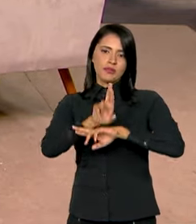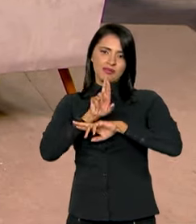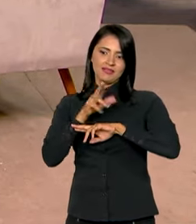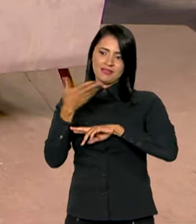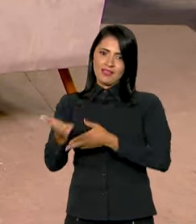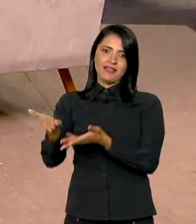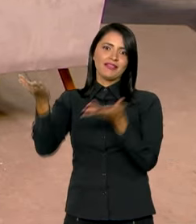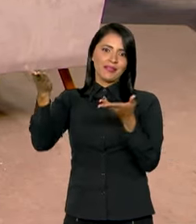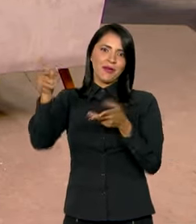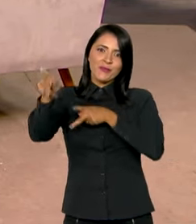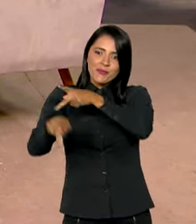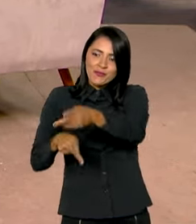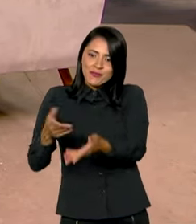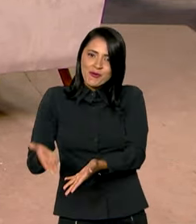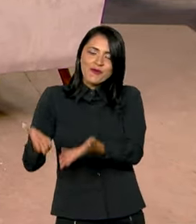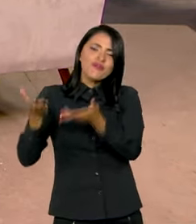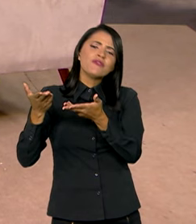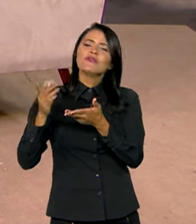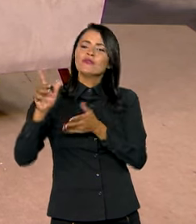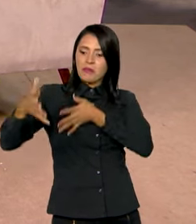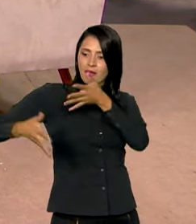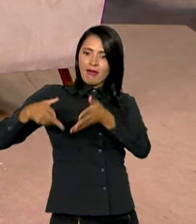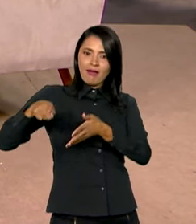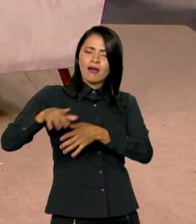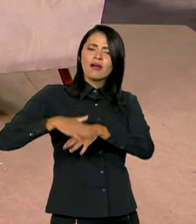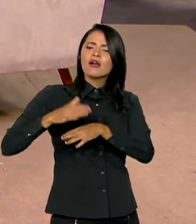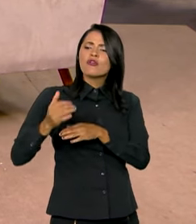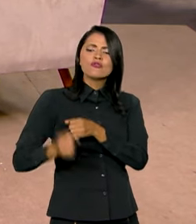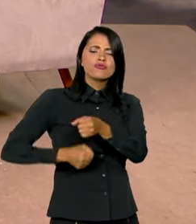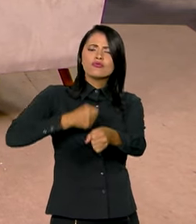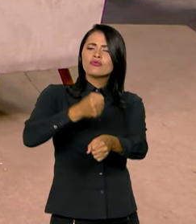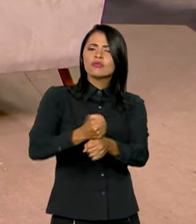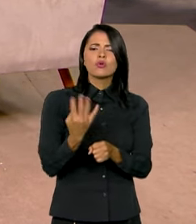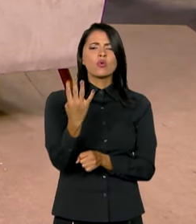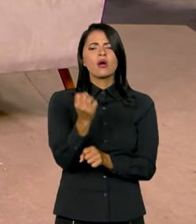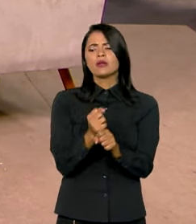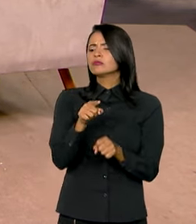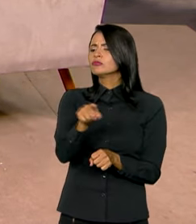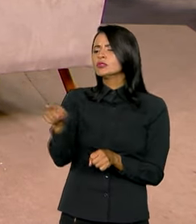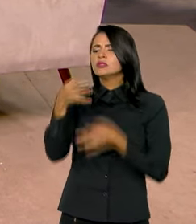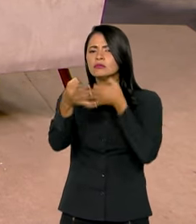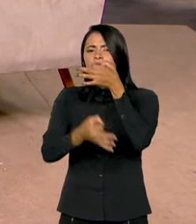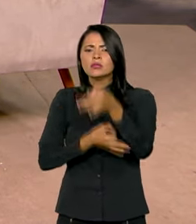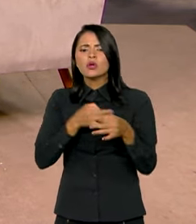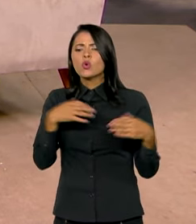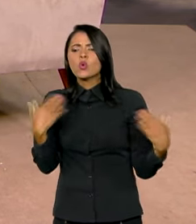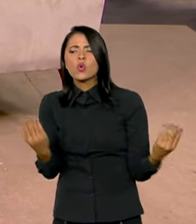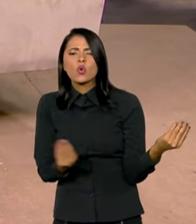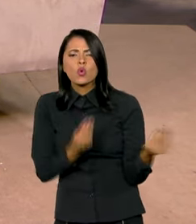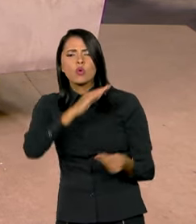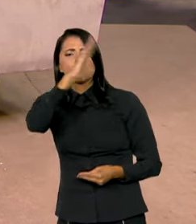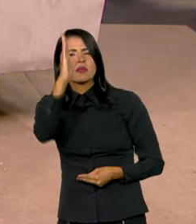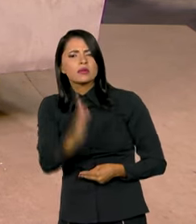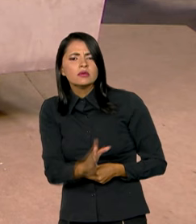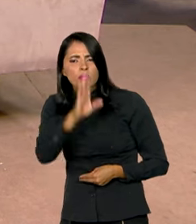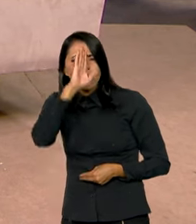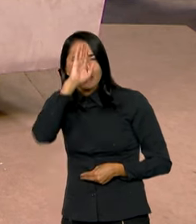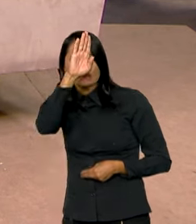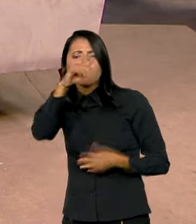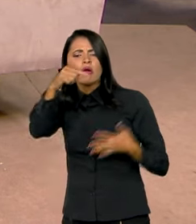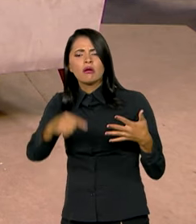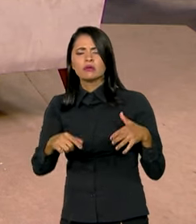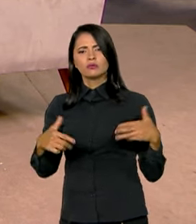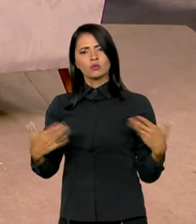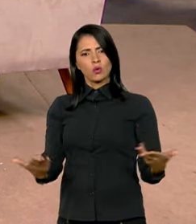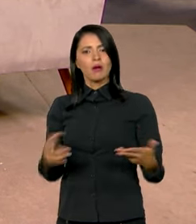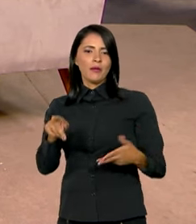voz do povo. Que Brasil vocês querem para os próximos quatro anos? Como vocês querem esse Brasil? Quais são as prioridades? E o